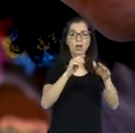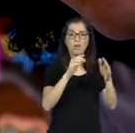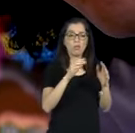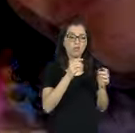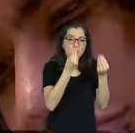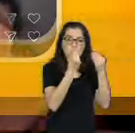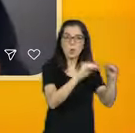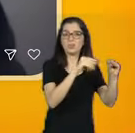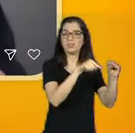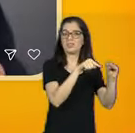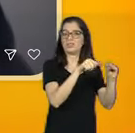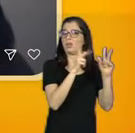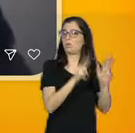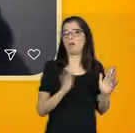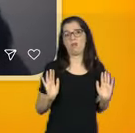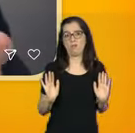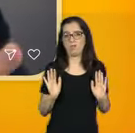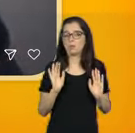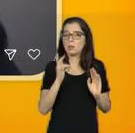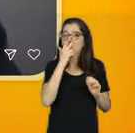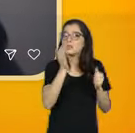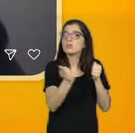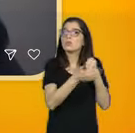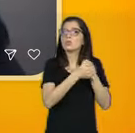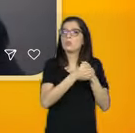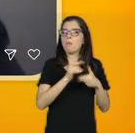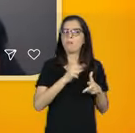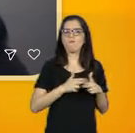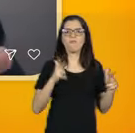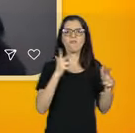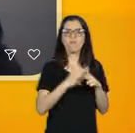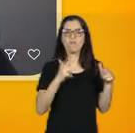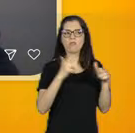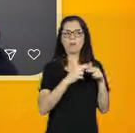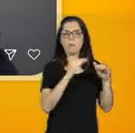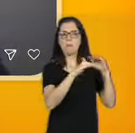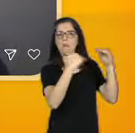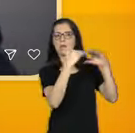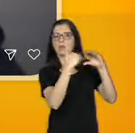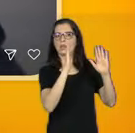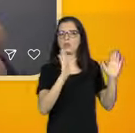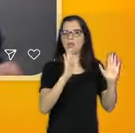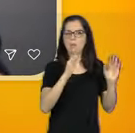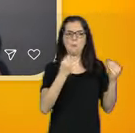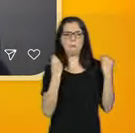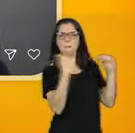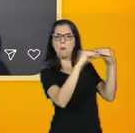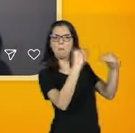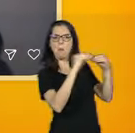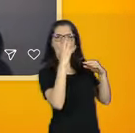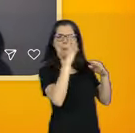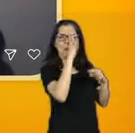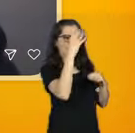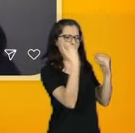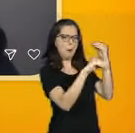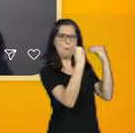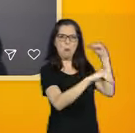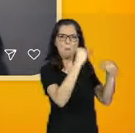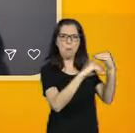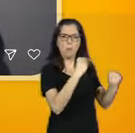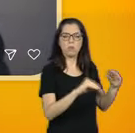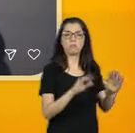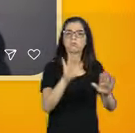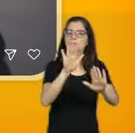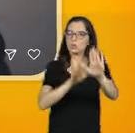é algo que vai ficar escondido, que você vai ficar anônimo e que por isso que você tá tão corajoso pra falar aquilo, é